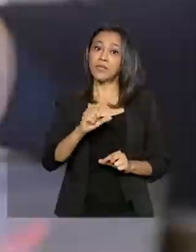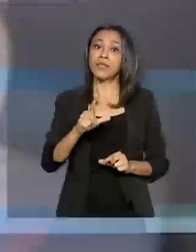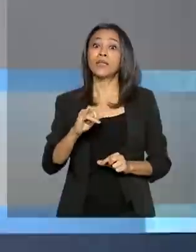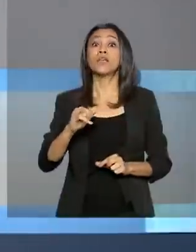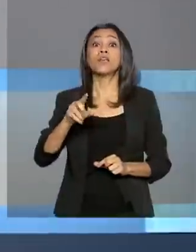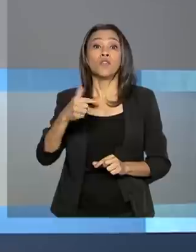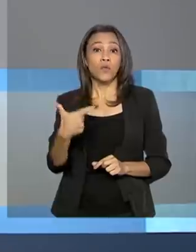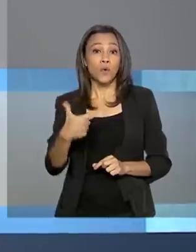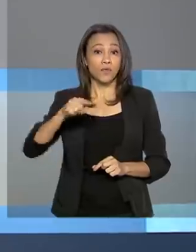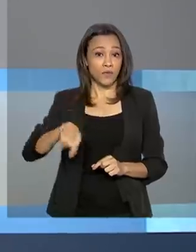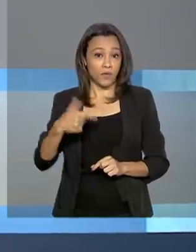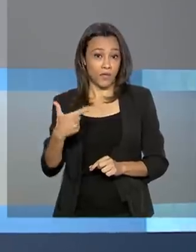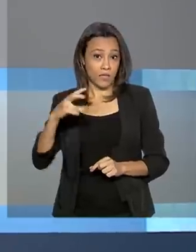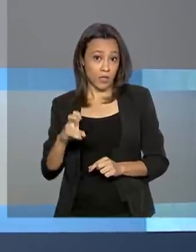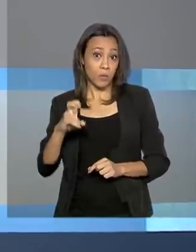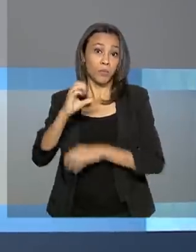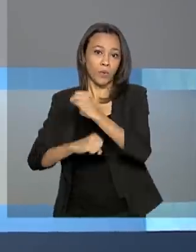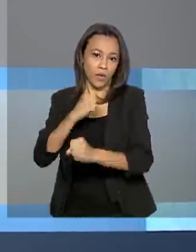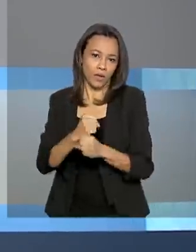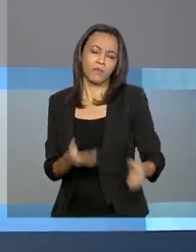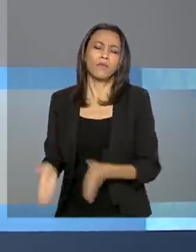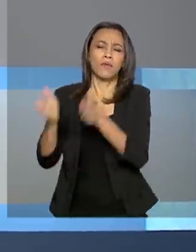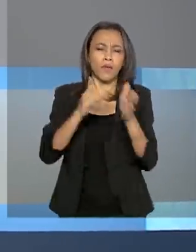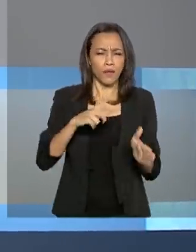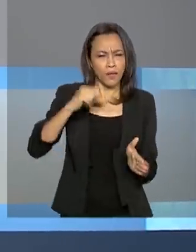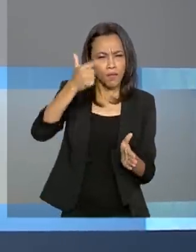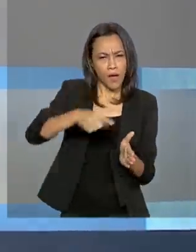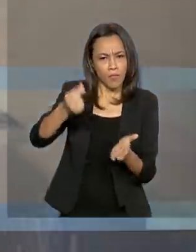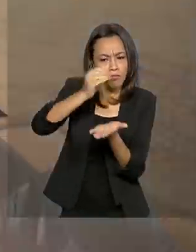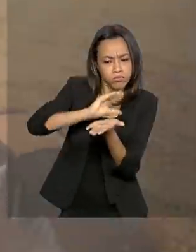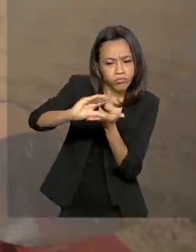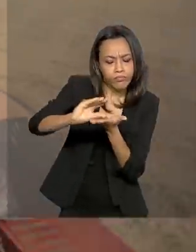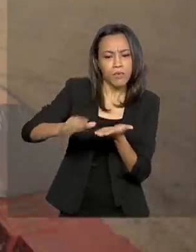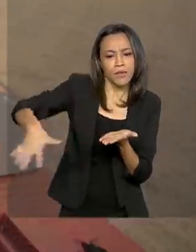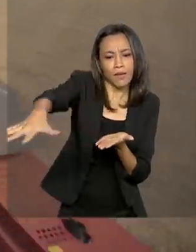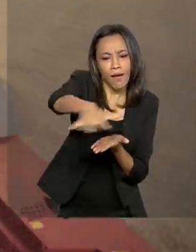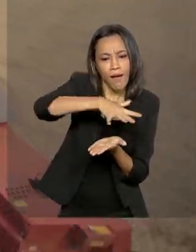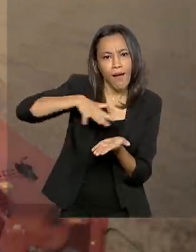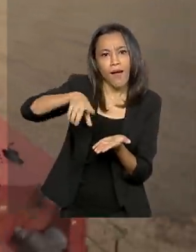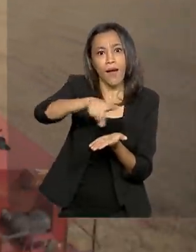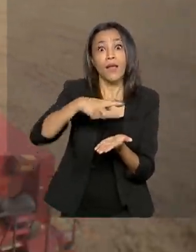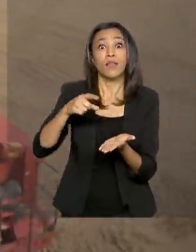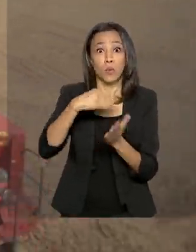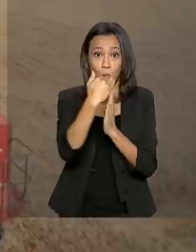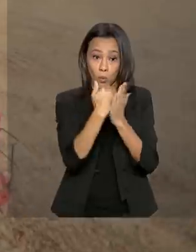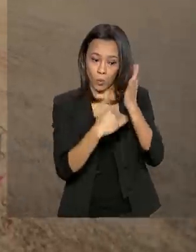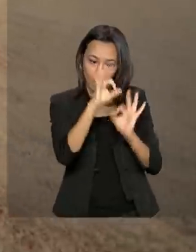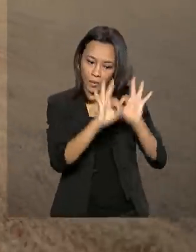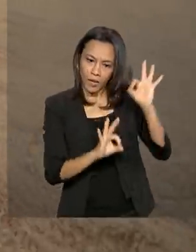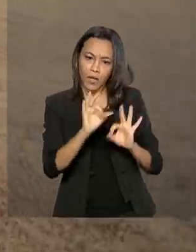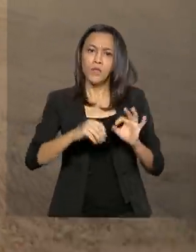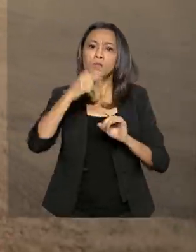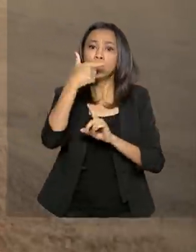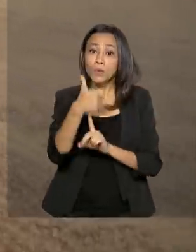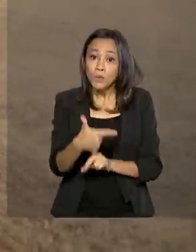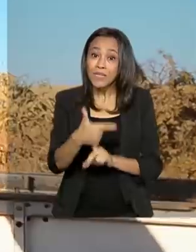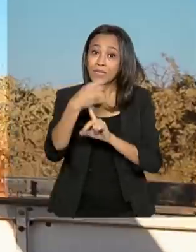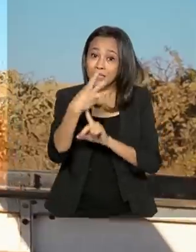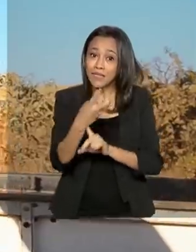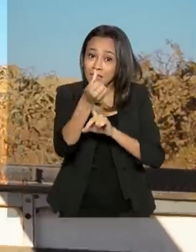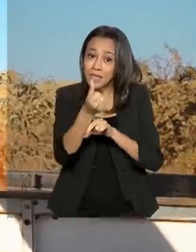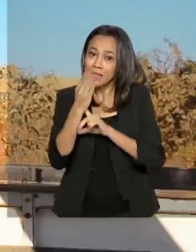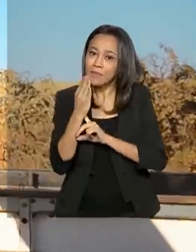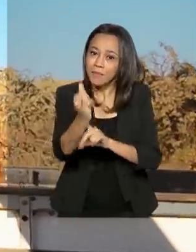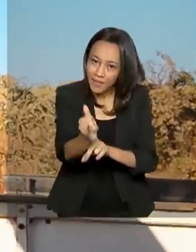ao ano. E tem mais recursos para ampliar a produção no campo. O plano Safra conta com 236 bilhões de reais